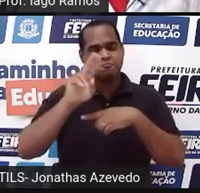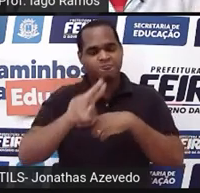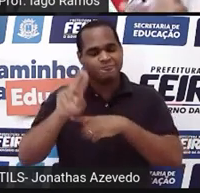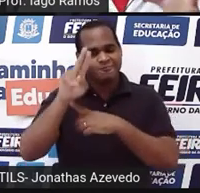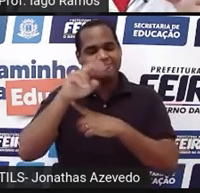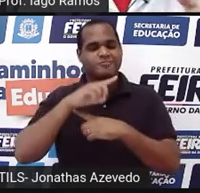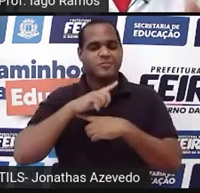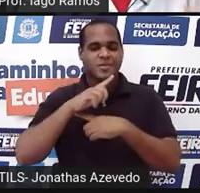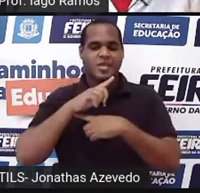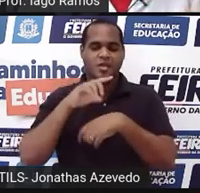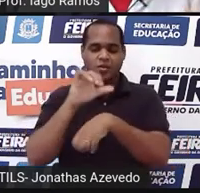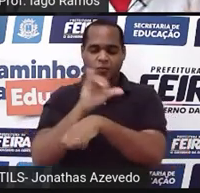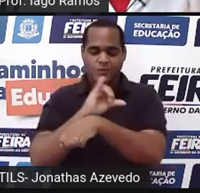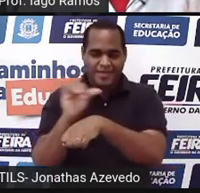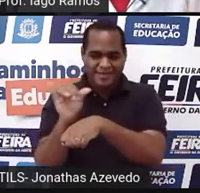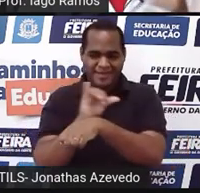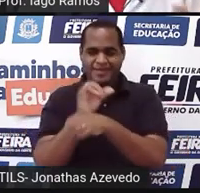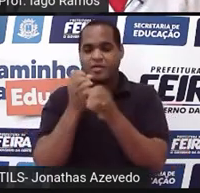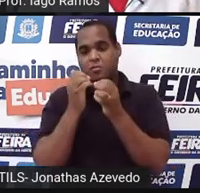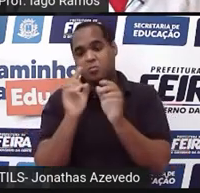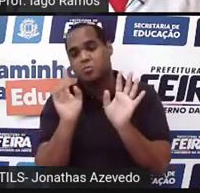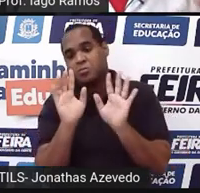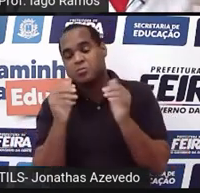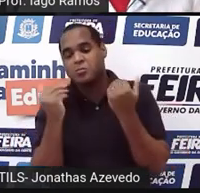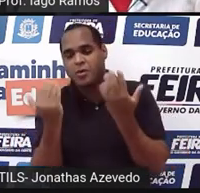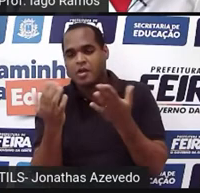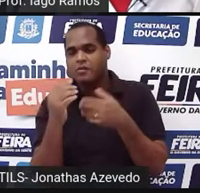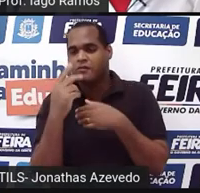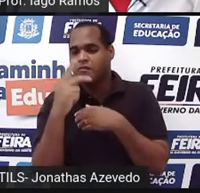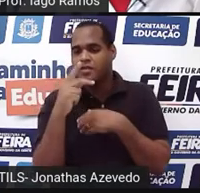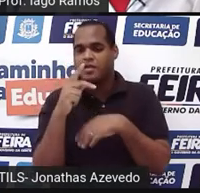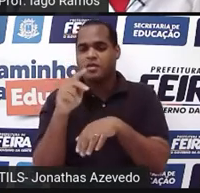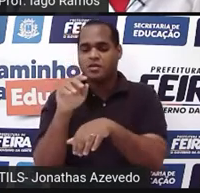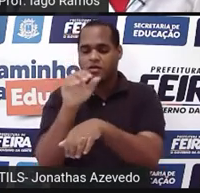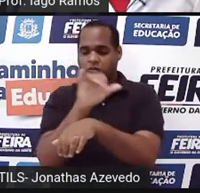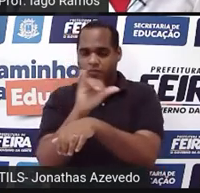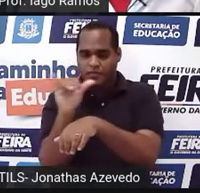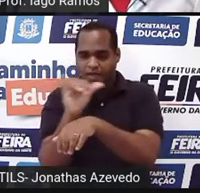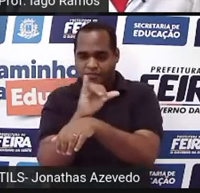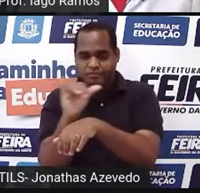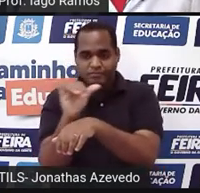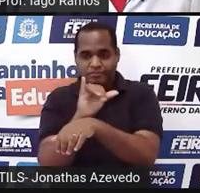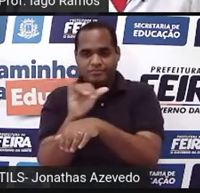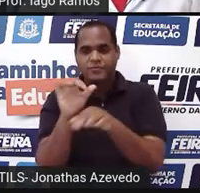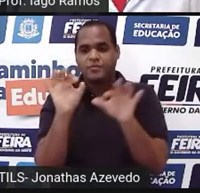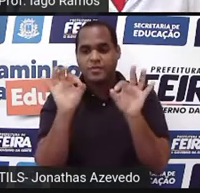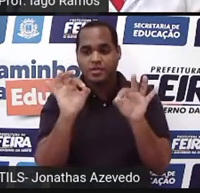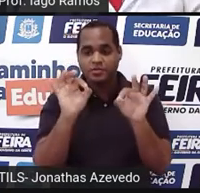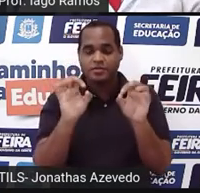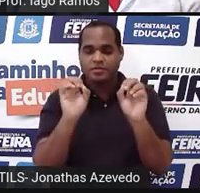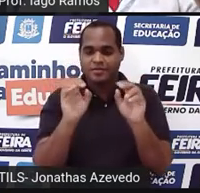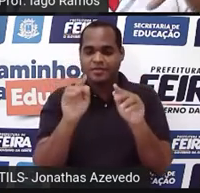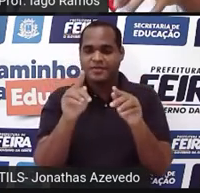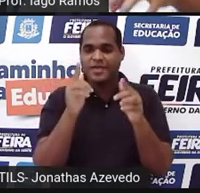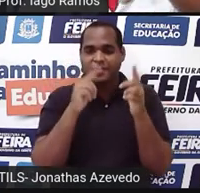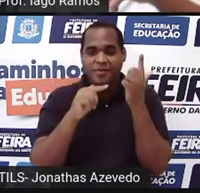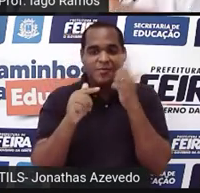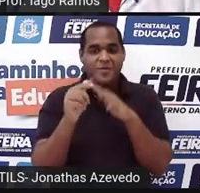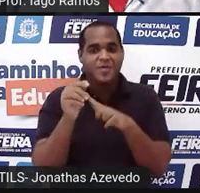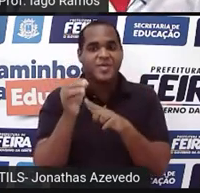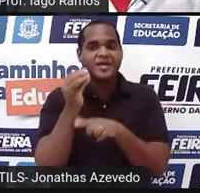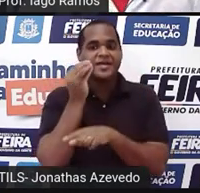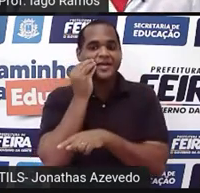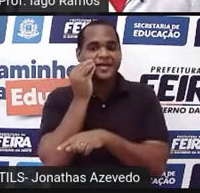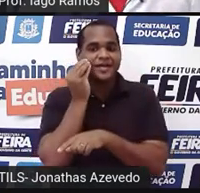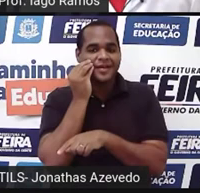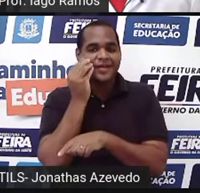estratégia ou não, né? Mas para quem ainda não usou essa estratégia. Certo? E aí você já tenta usar para